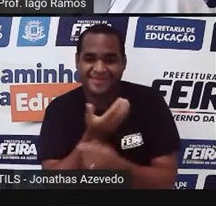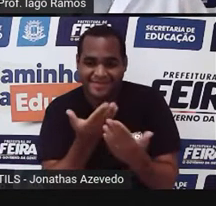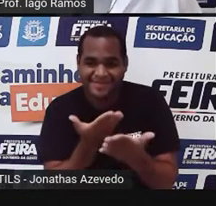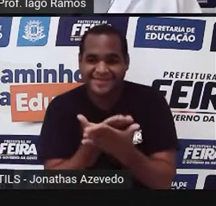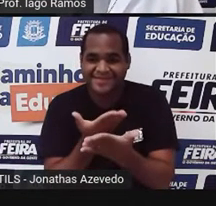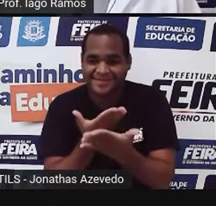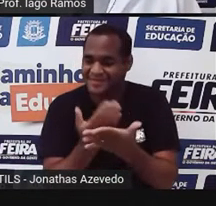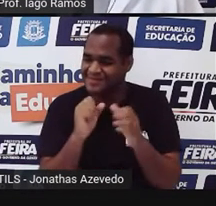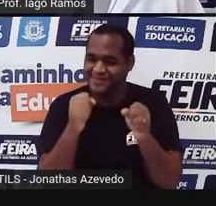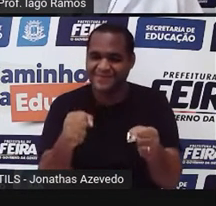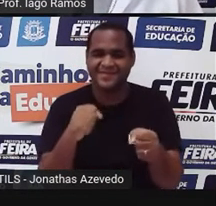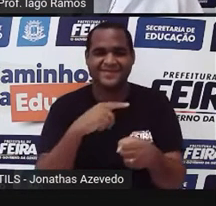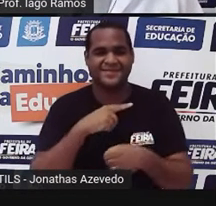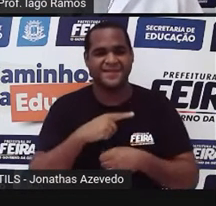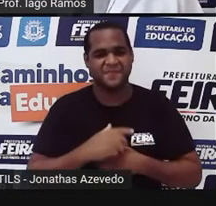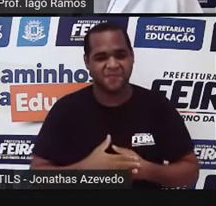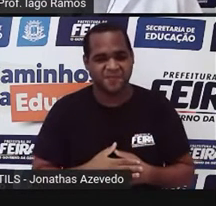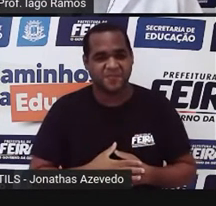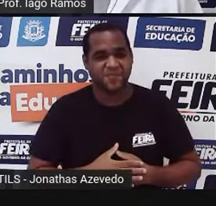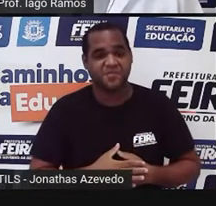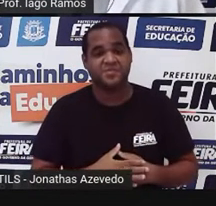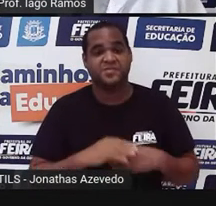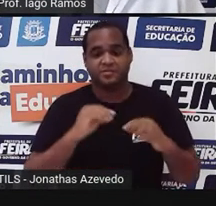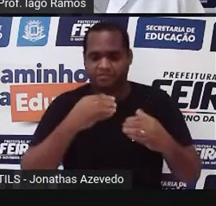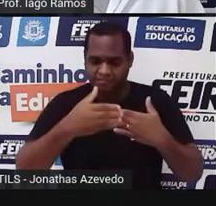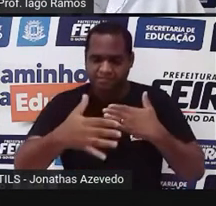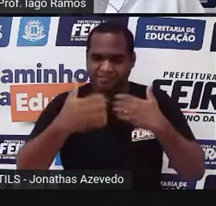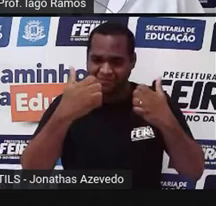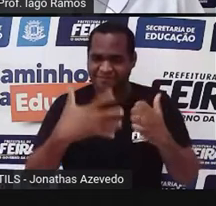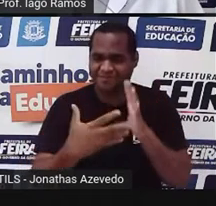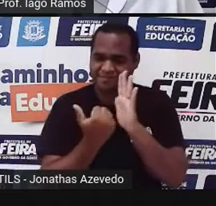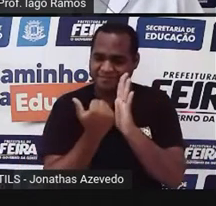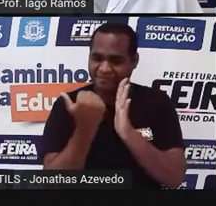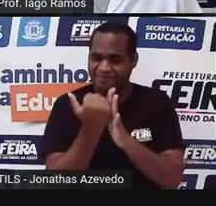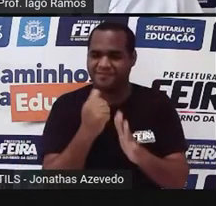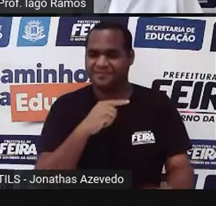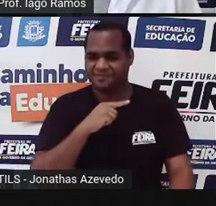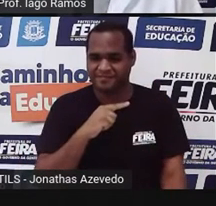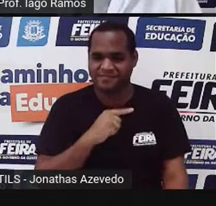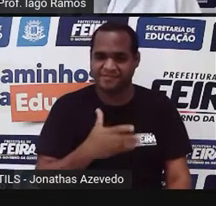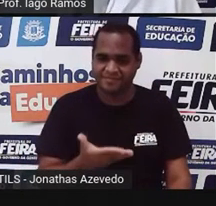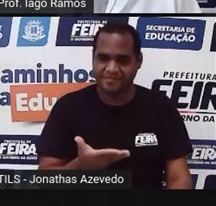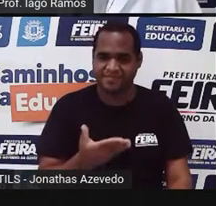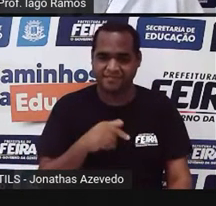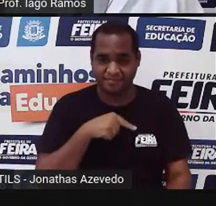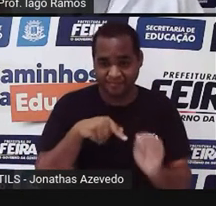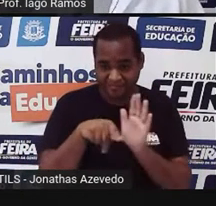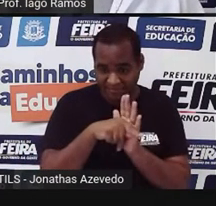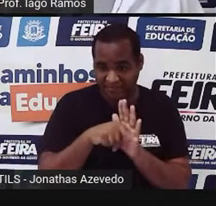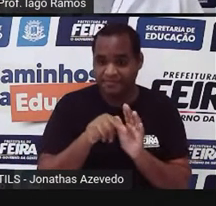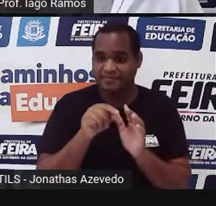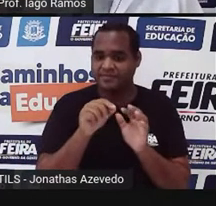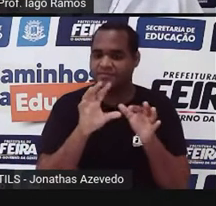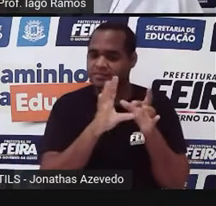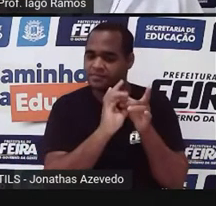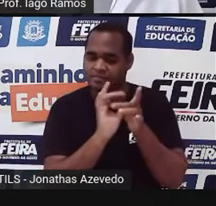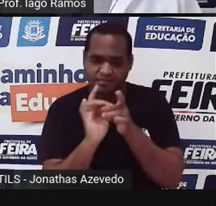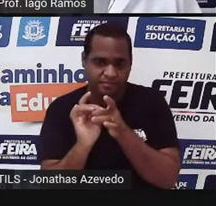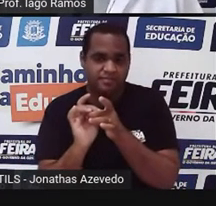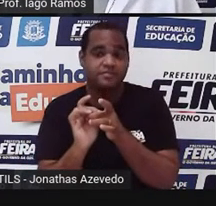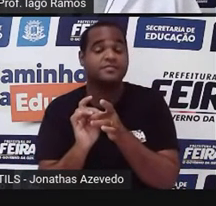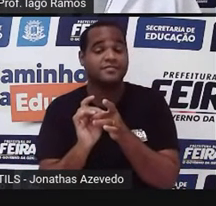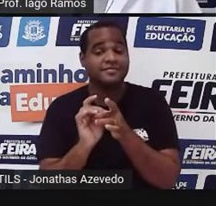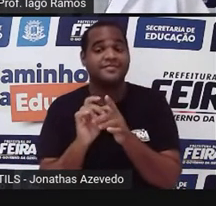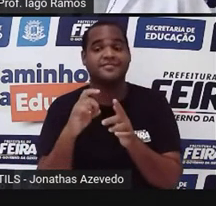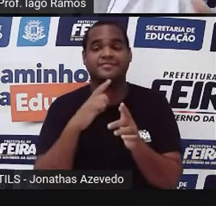aqui um pouquinho da coisa, tá bom? Bom, então, já que faz parte, né, do seu contexto, faz parte